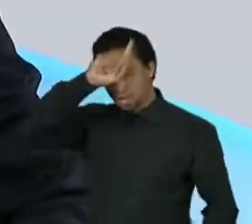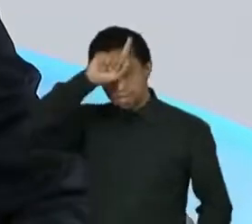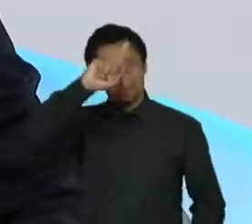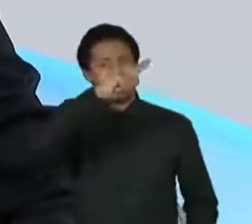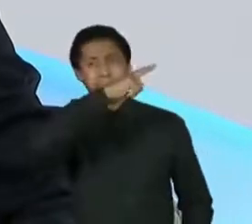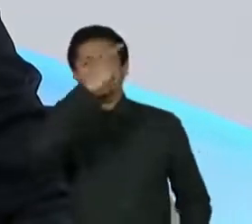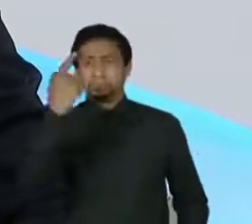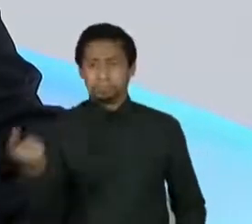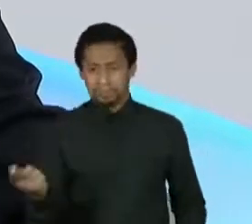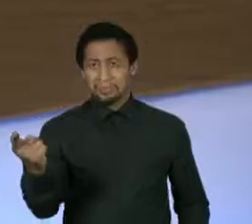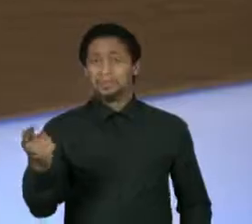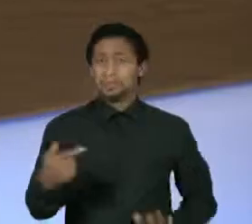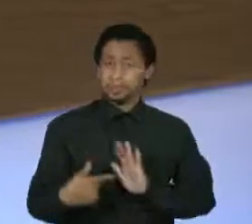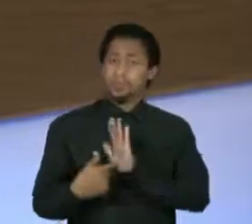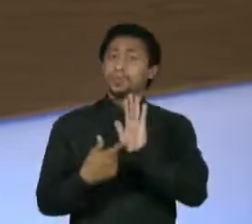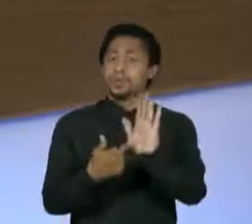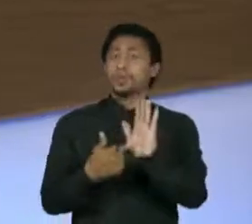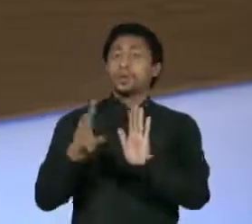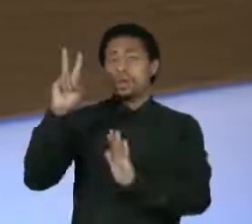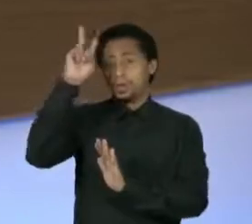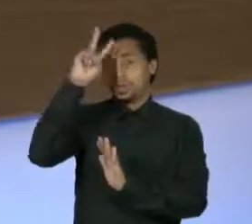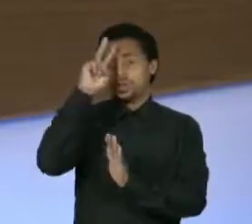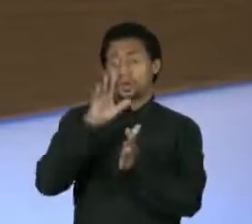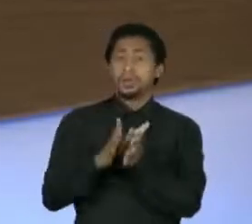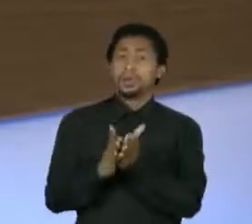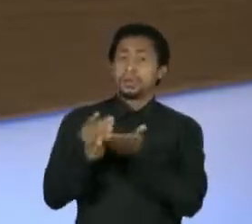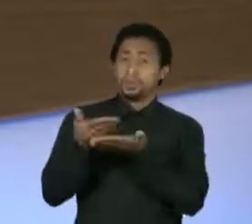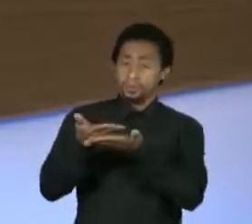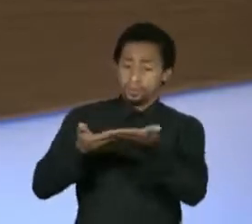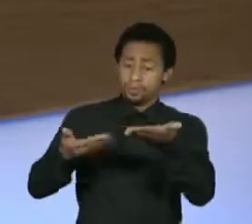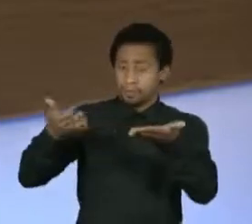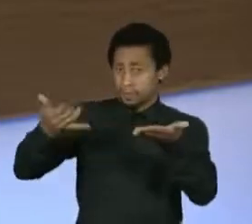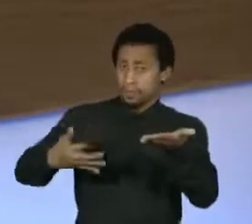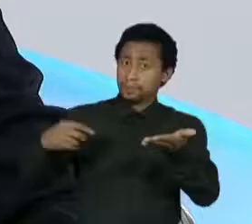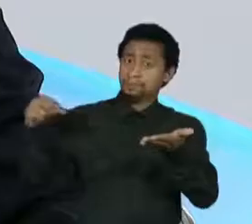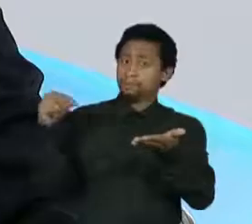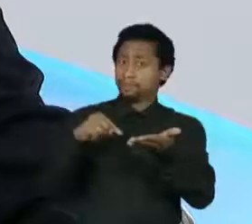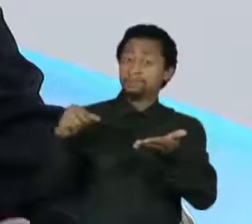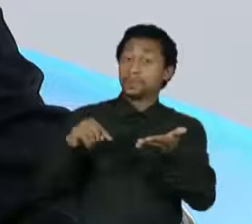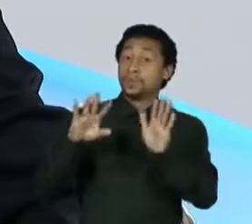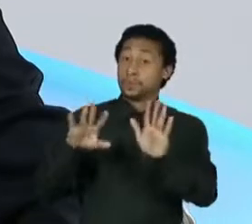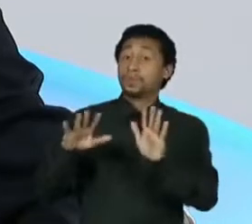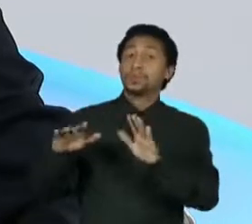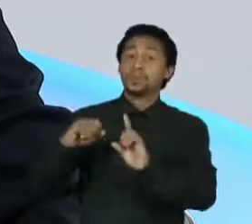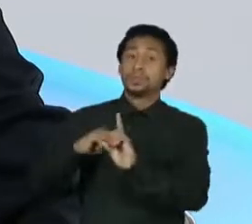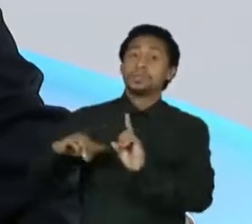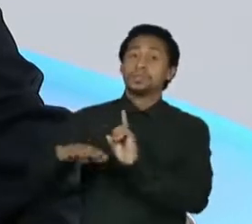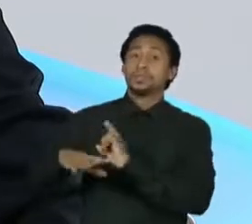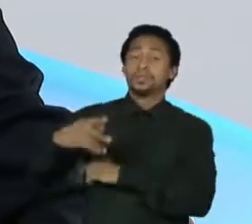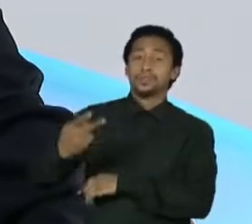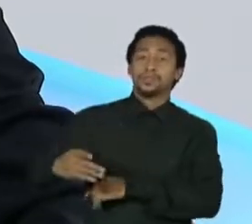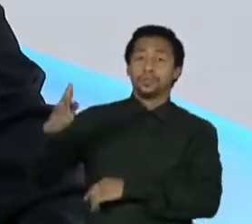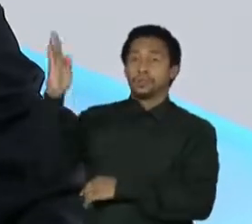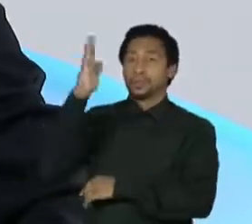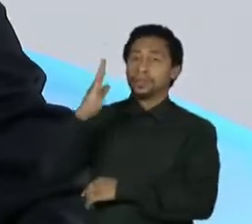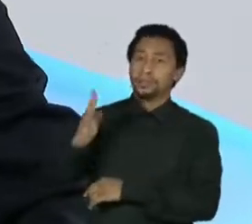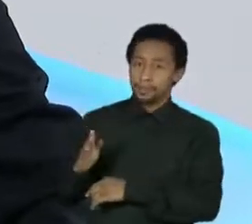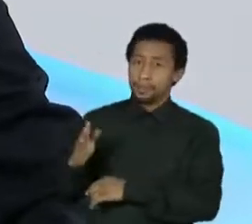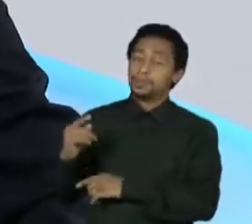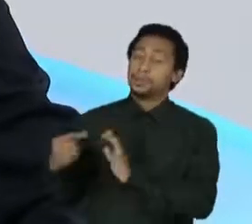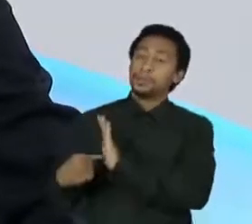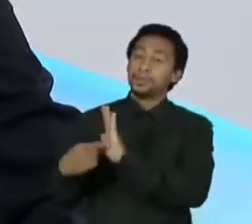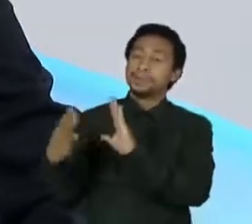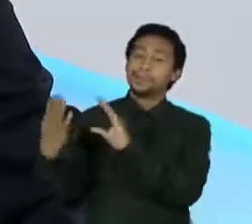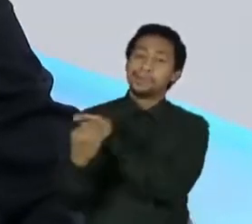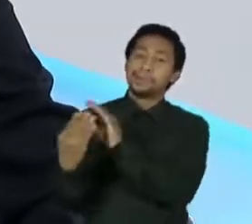as sombras. E que me agrada também a reação da sociedade civil brasileira, recebendo os refugiados, não